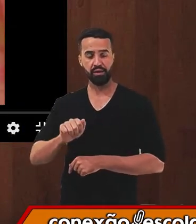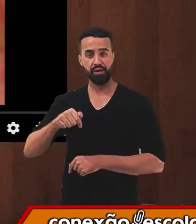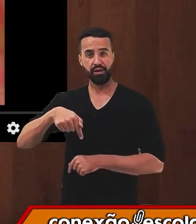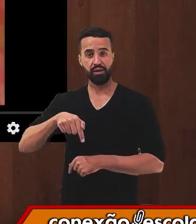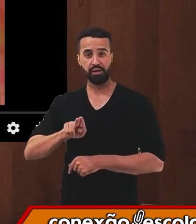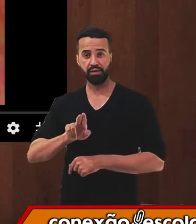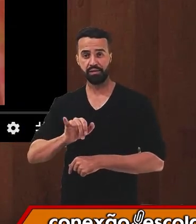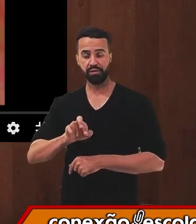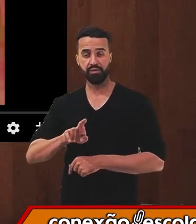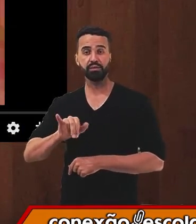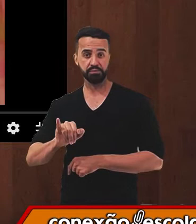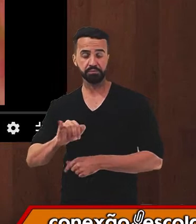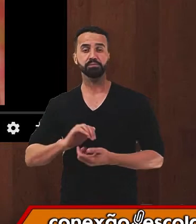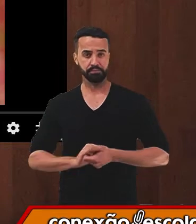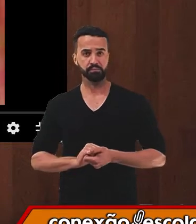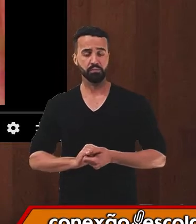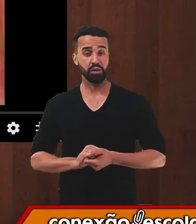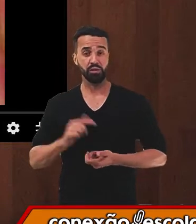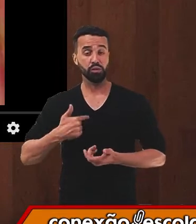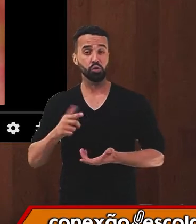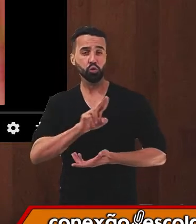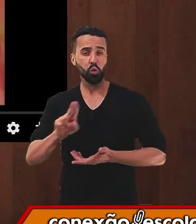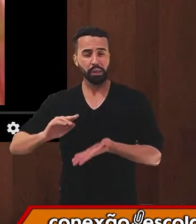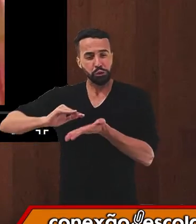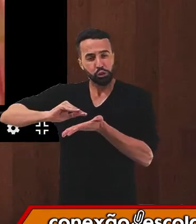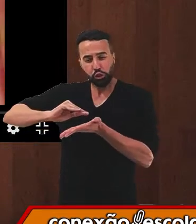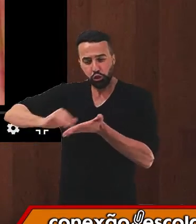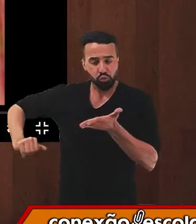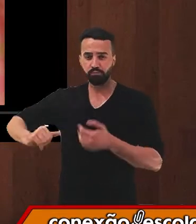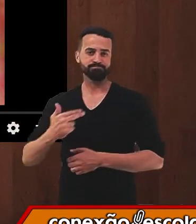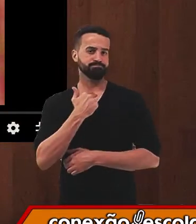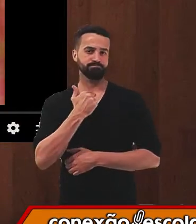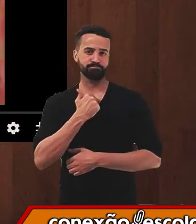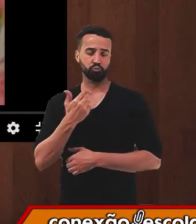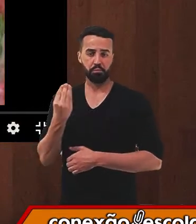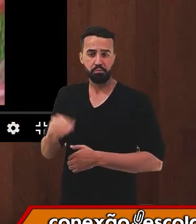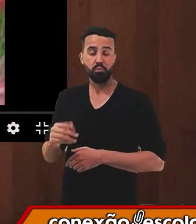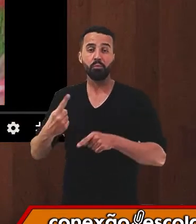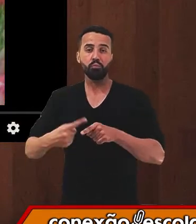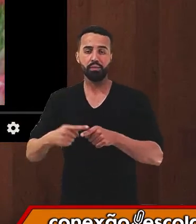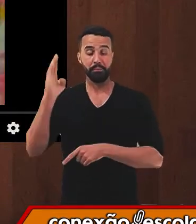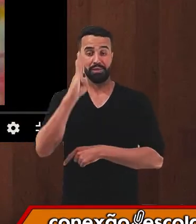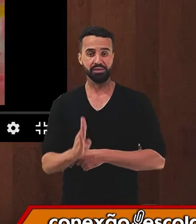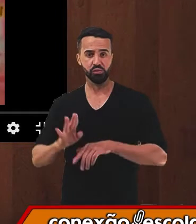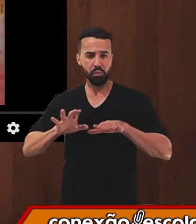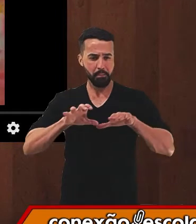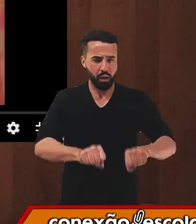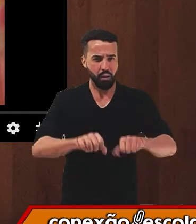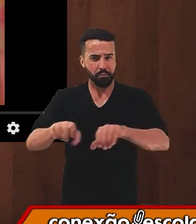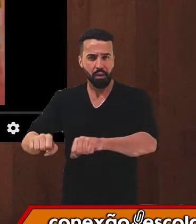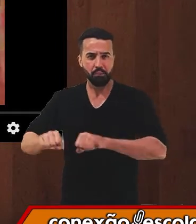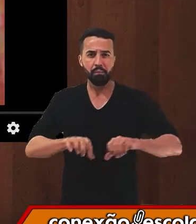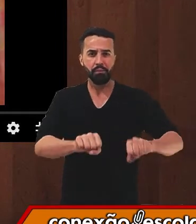Então, eu fui negada de ter esse nome por um contexto de colonização que o Brasil passou e passa.